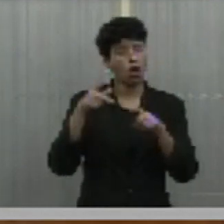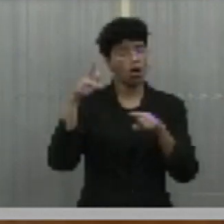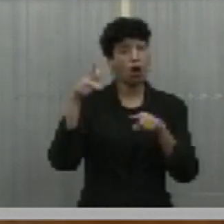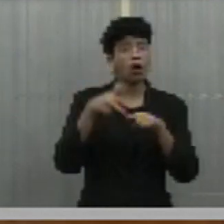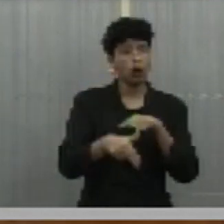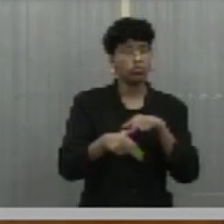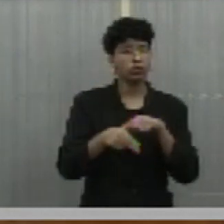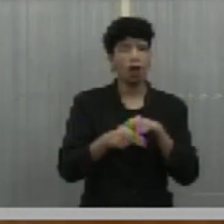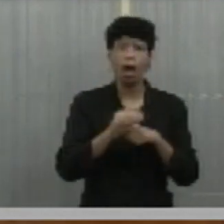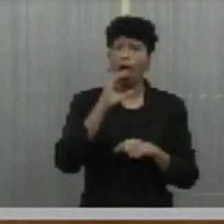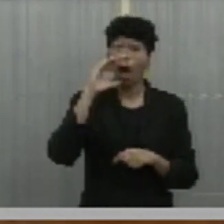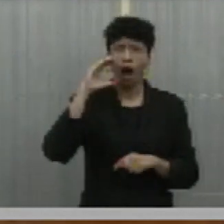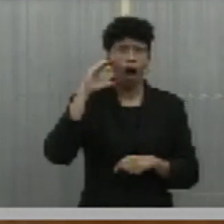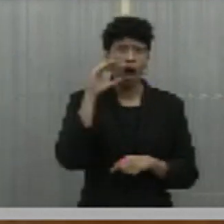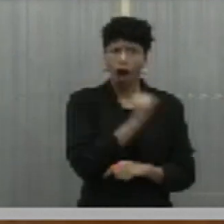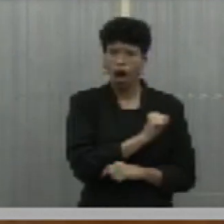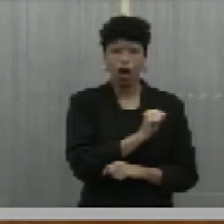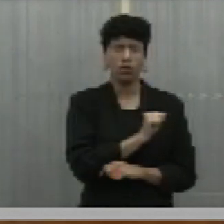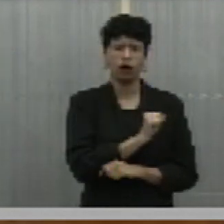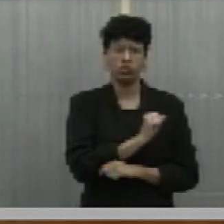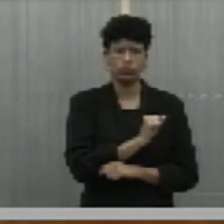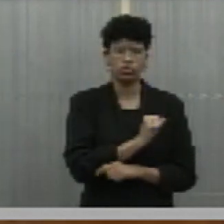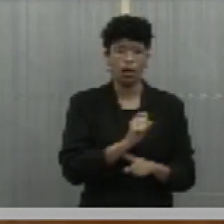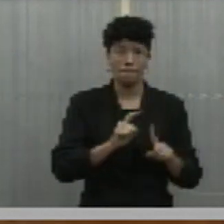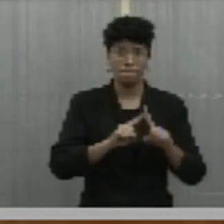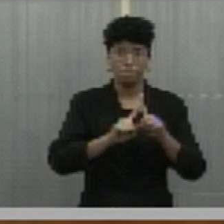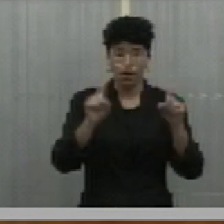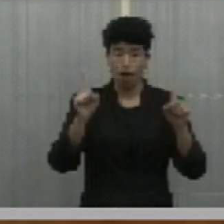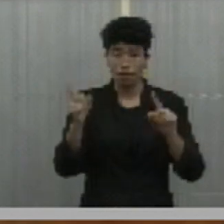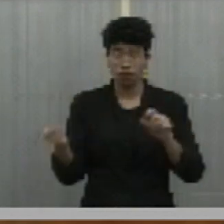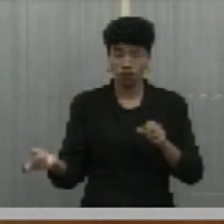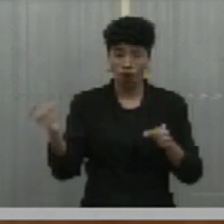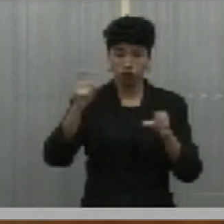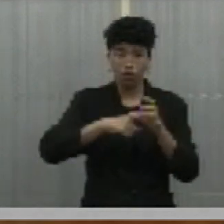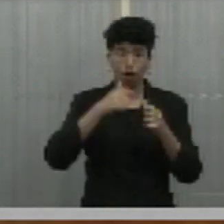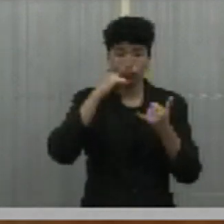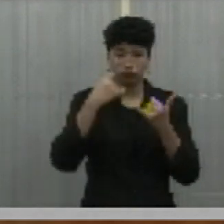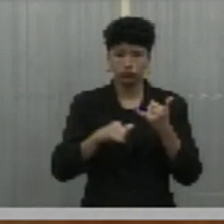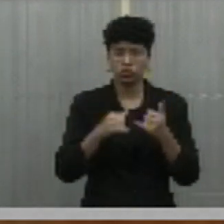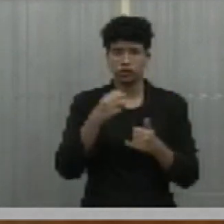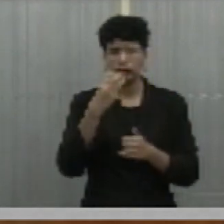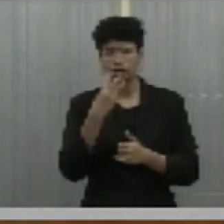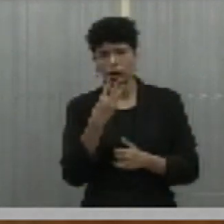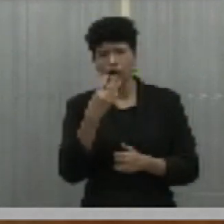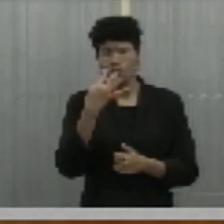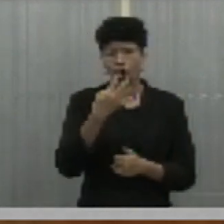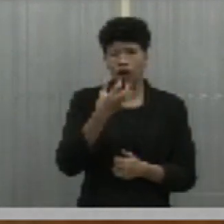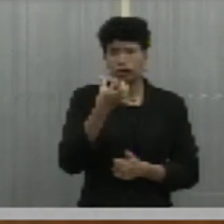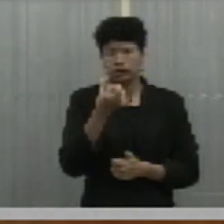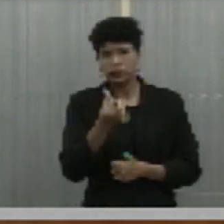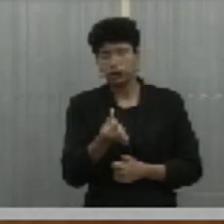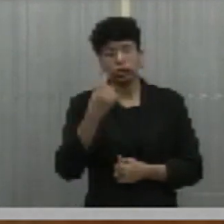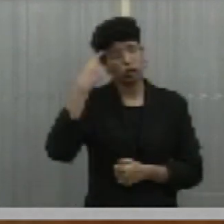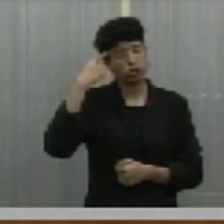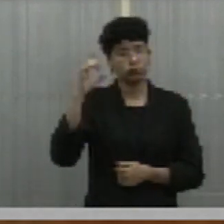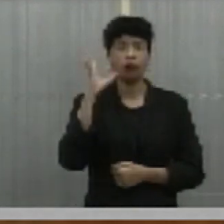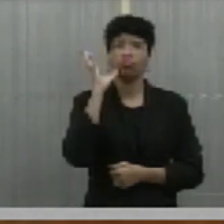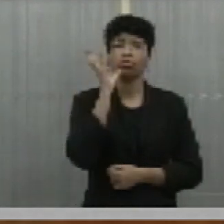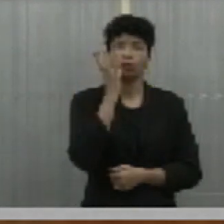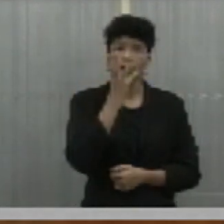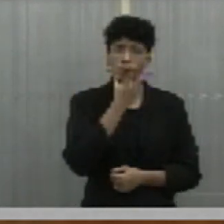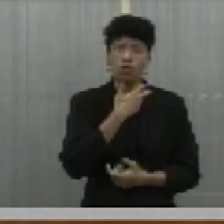eles cortam em uma velocidade imensa, mas, para realigar, é três, quatro, cinco, seis dias. Isso é